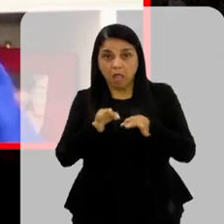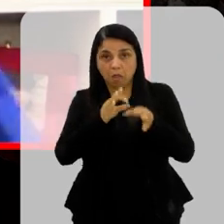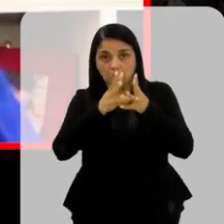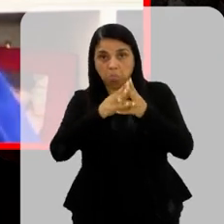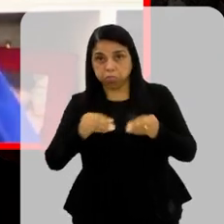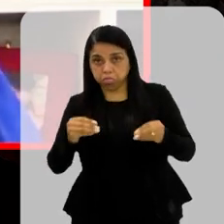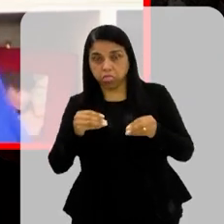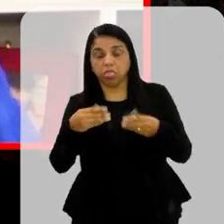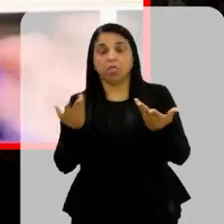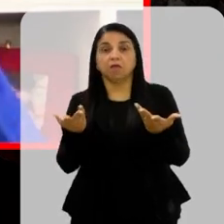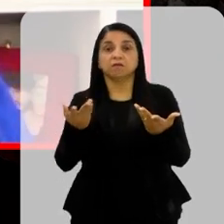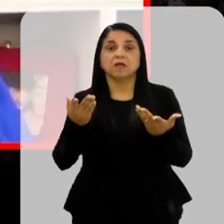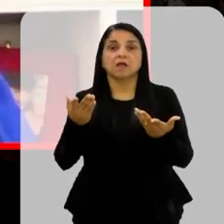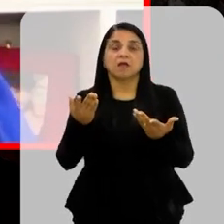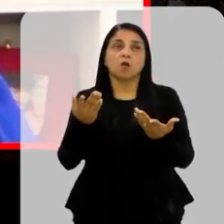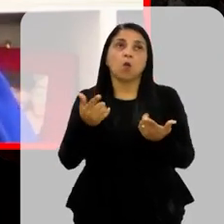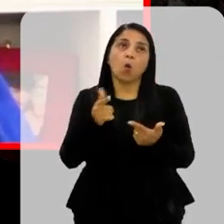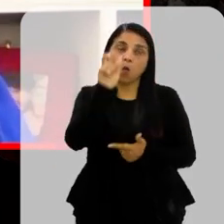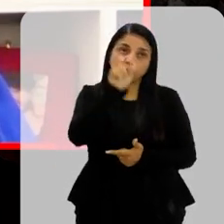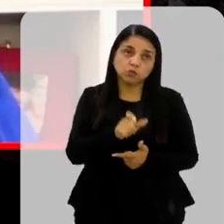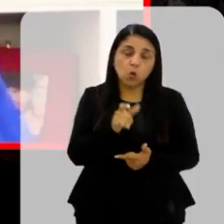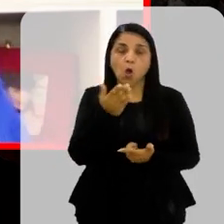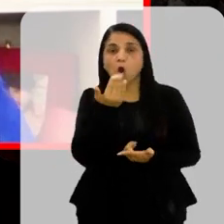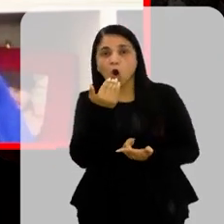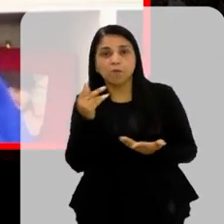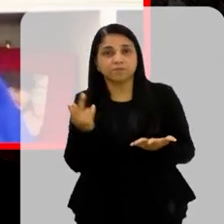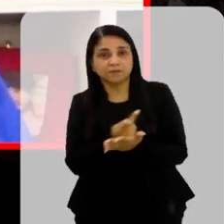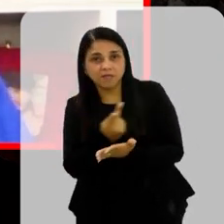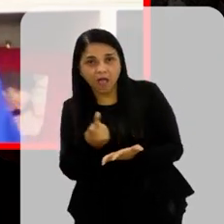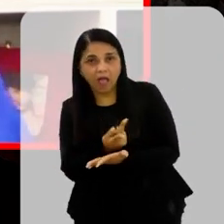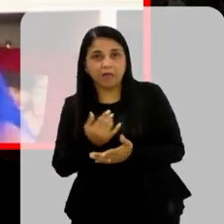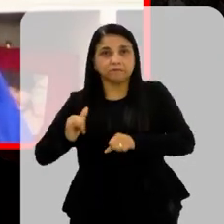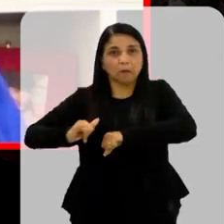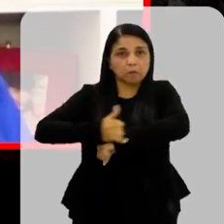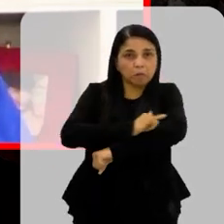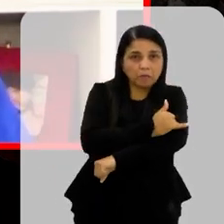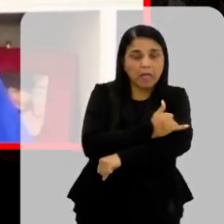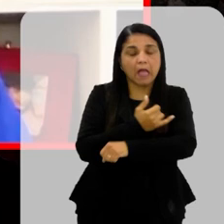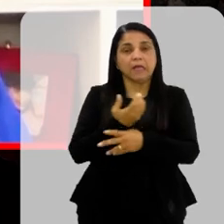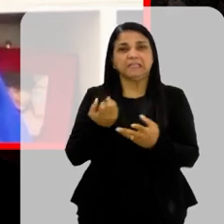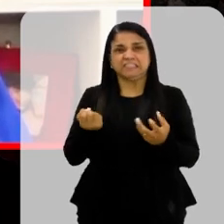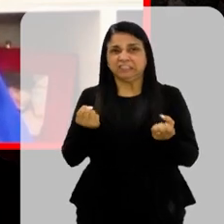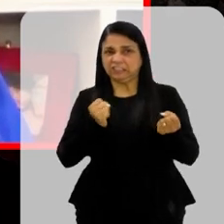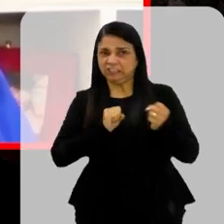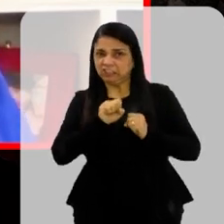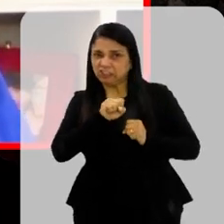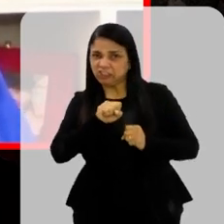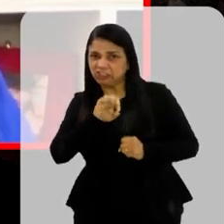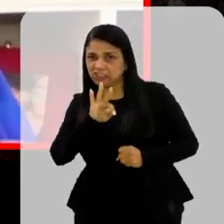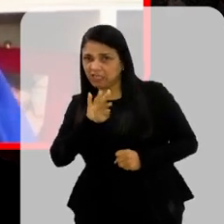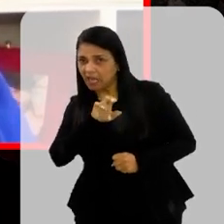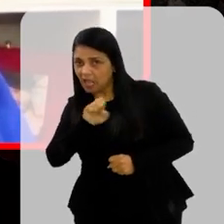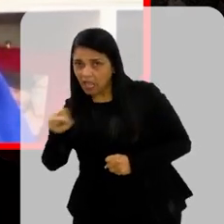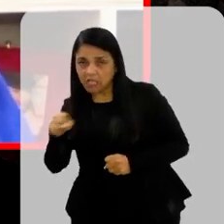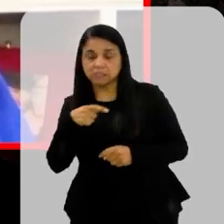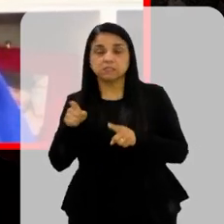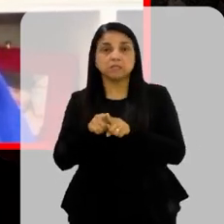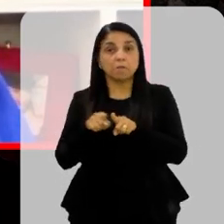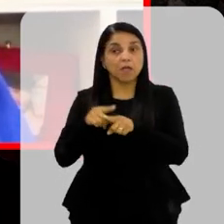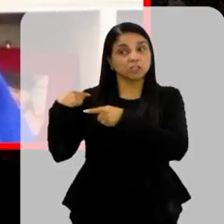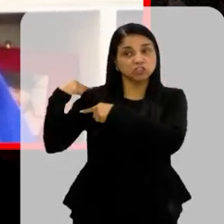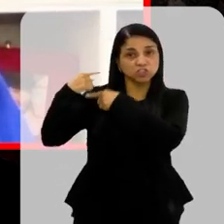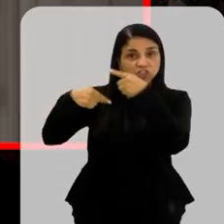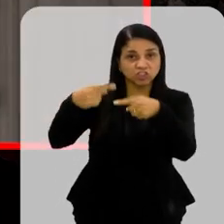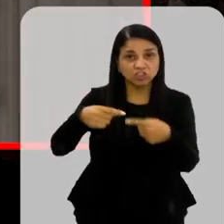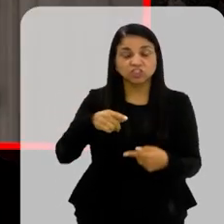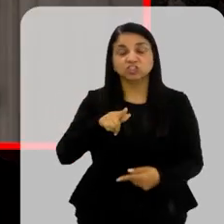faz tudo errado, come errado, está acima do peso, está sedentária, está estressada Tem uma genética na família que